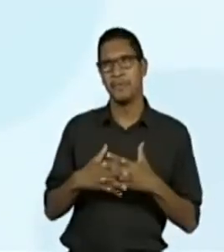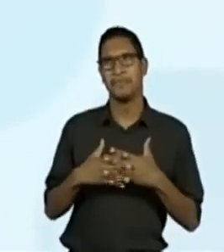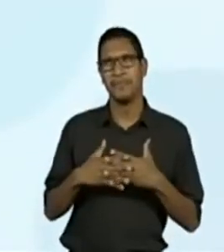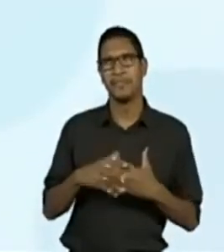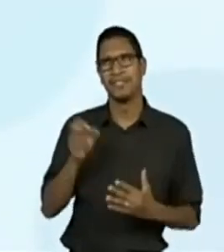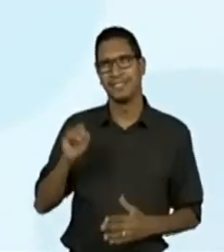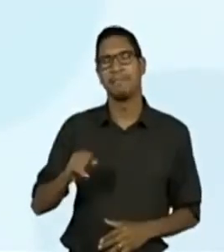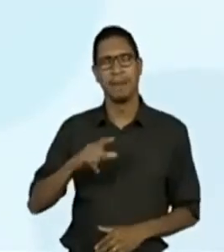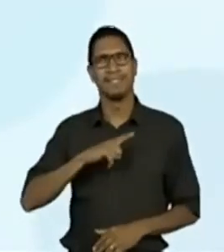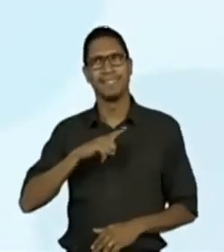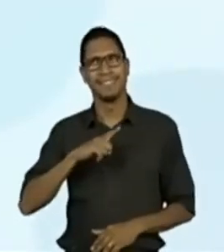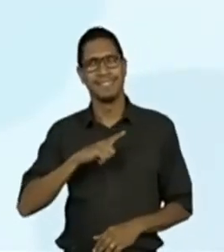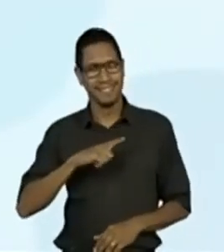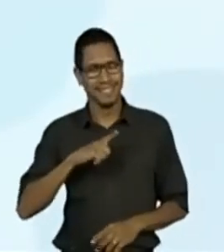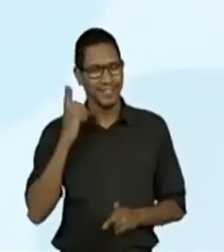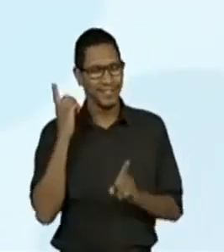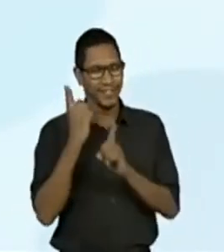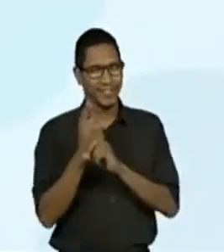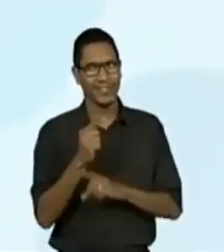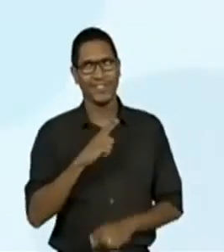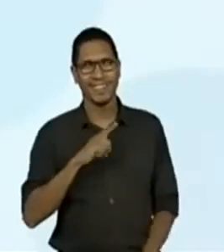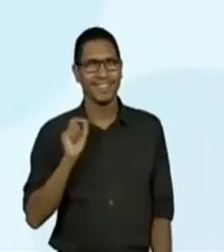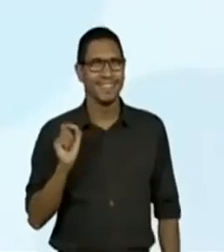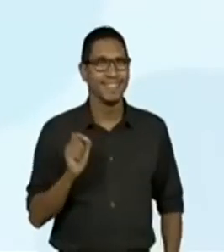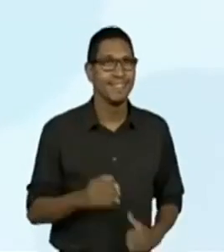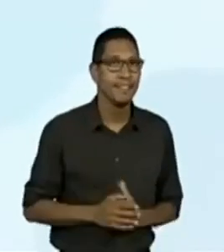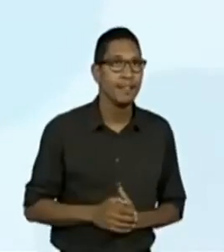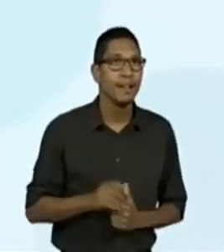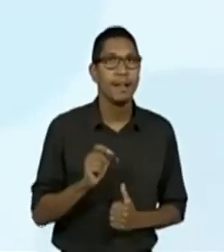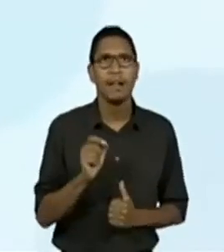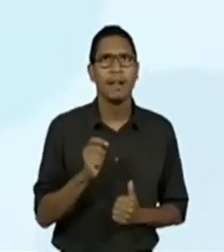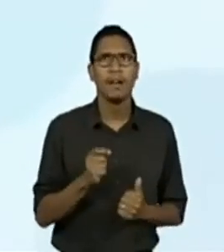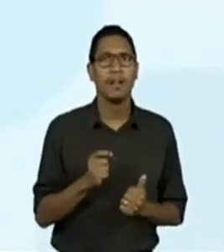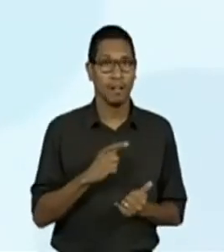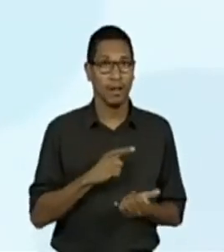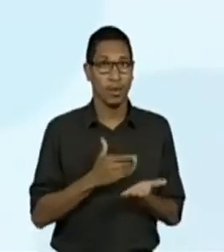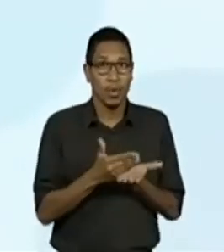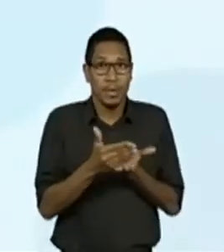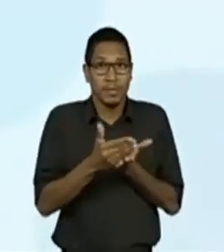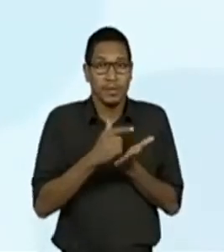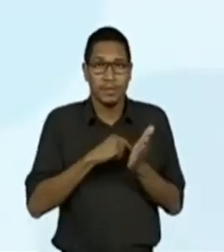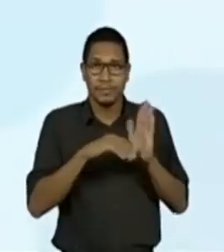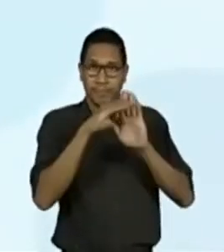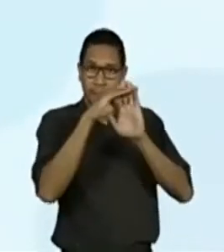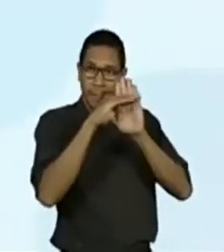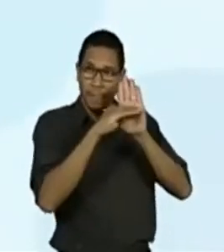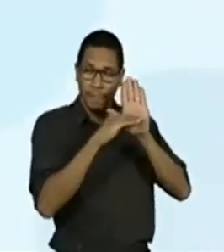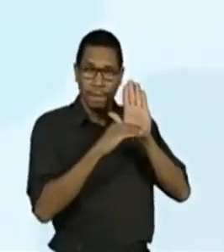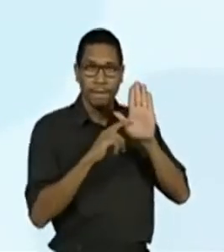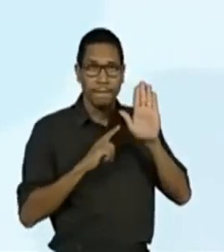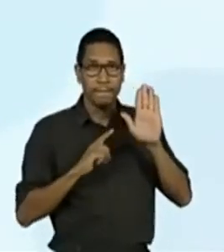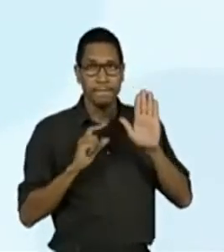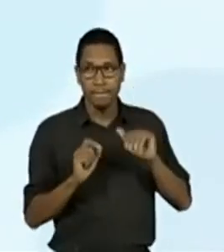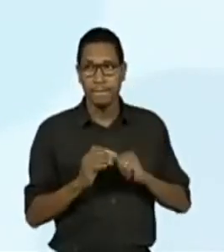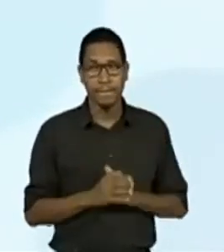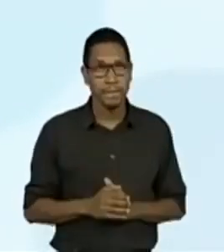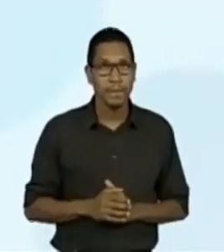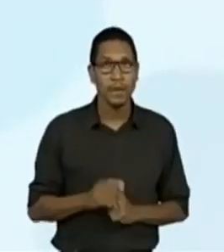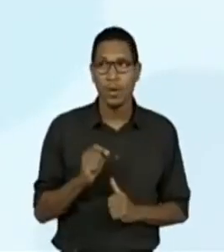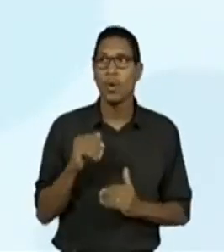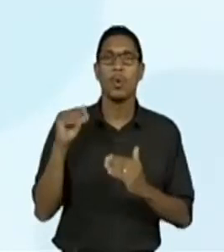né, gente, tá confuso, mas tem. Estão aqui no começo já, a nossa amiga Regianinha começa assim, eu